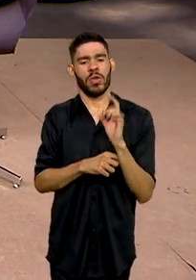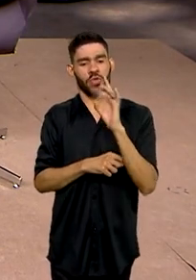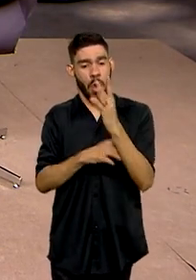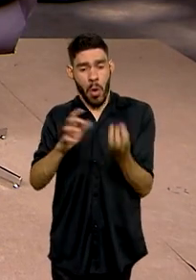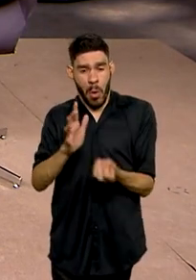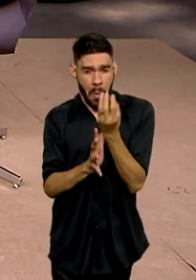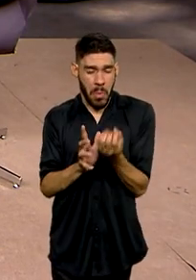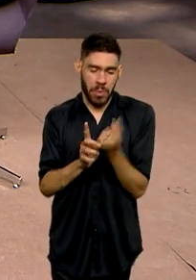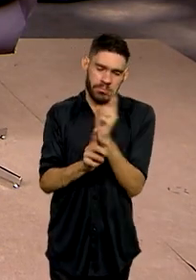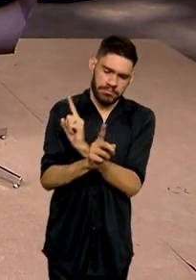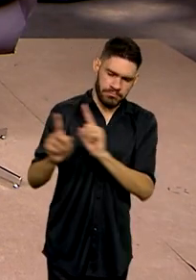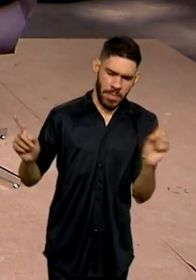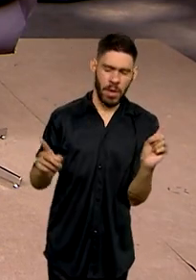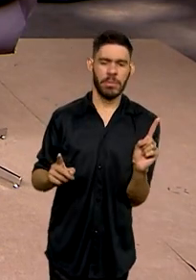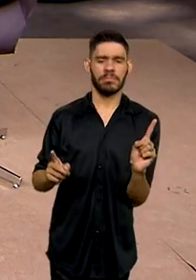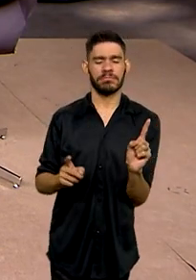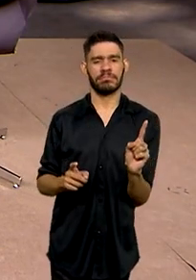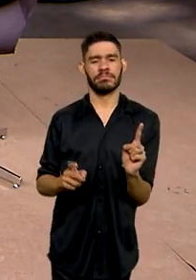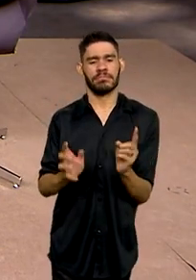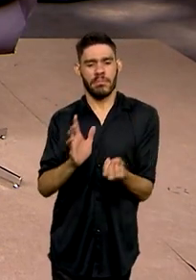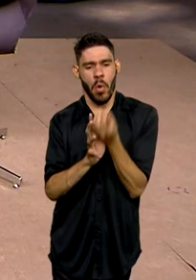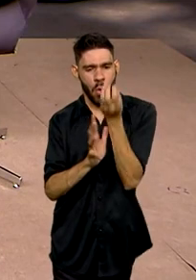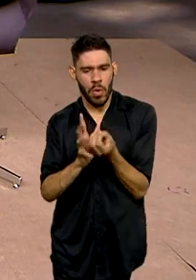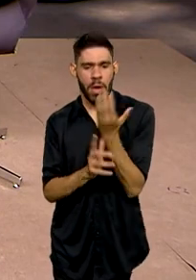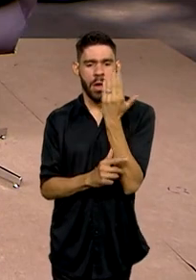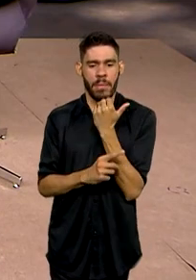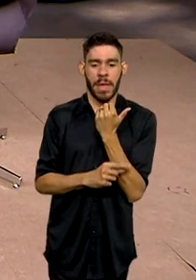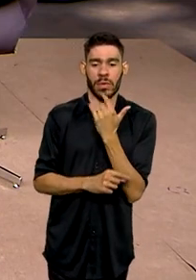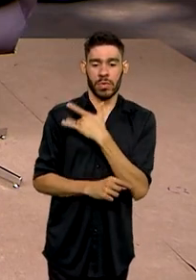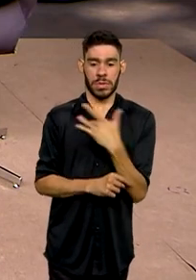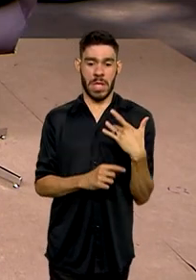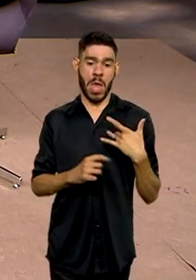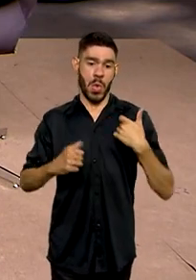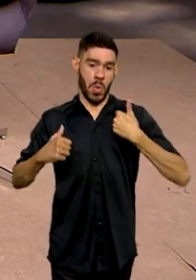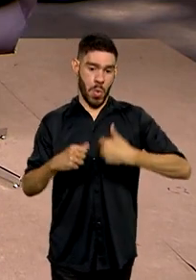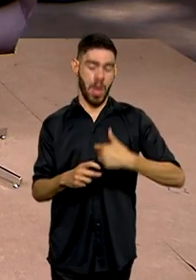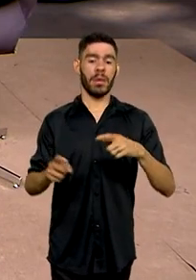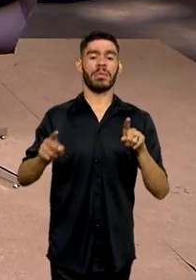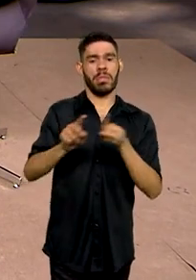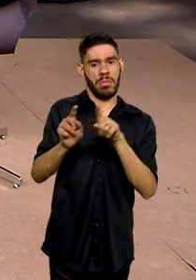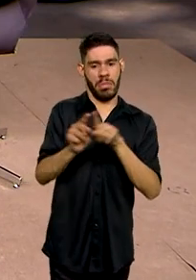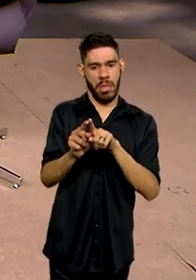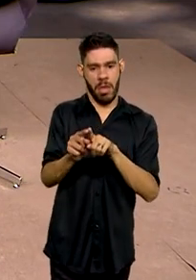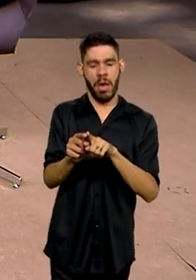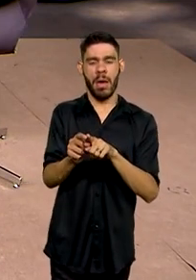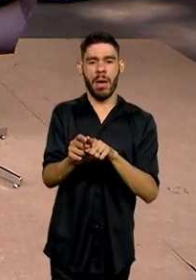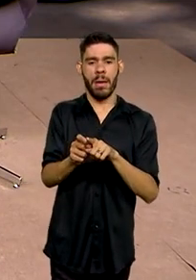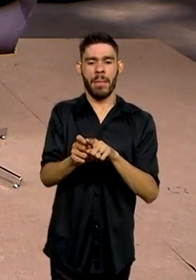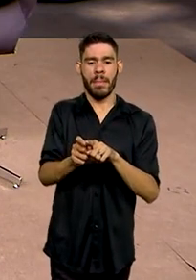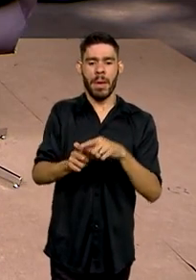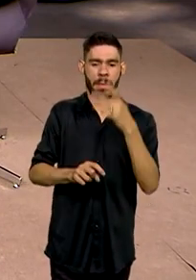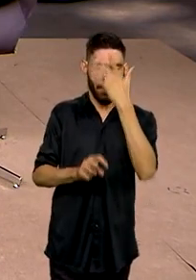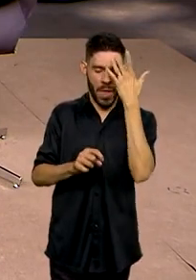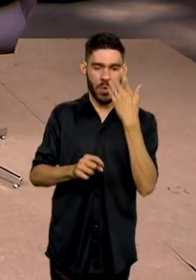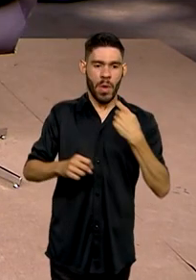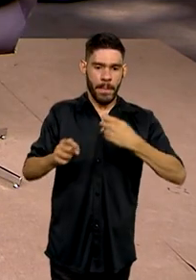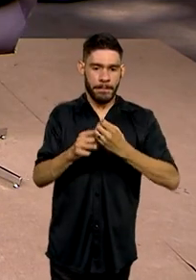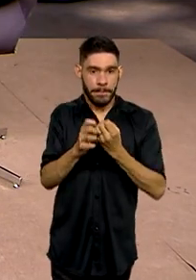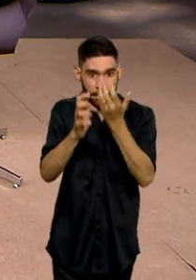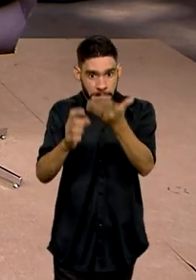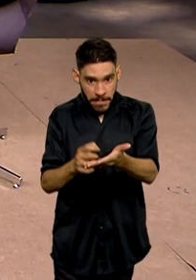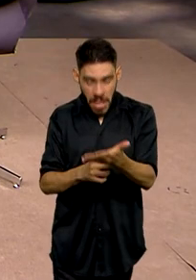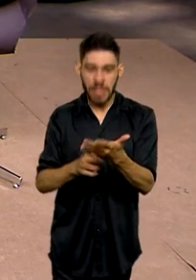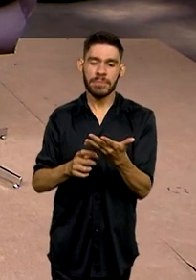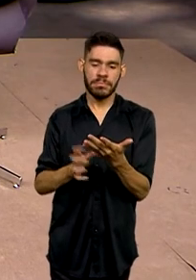produção de alimento, alimento saudável, mas também fazer chegar a quem precisa. Perfeito, ministro.